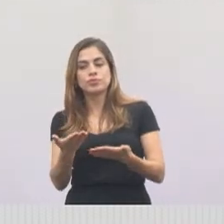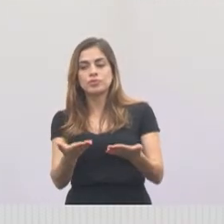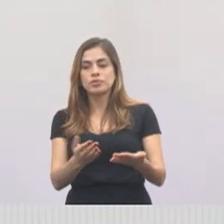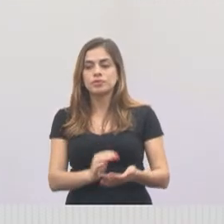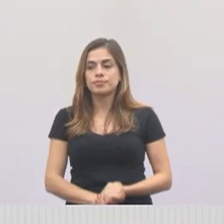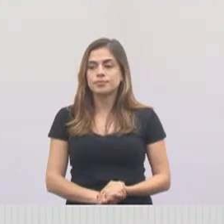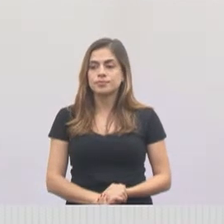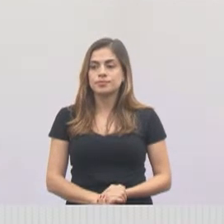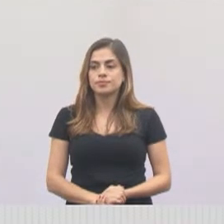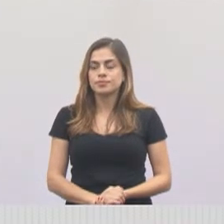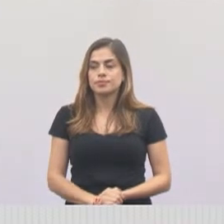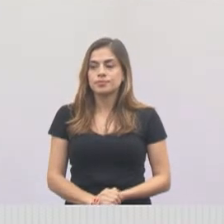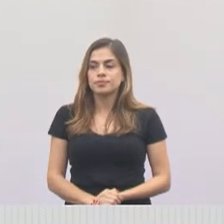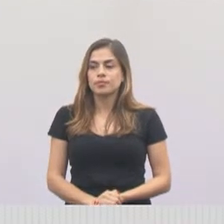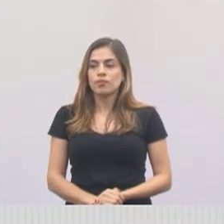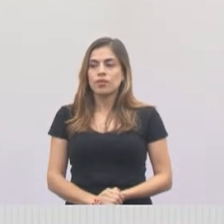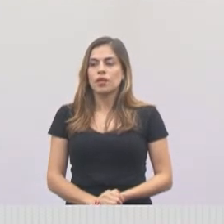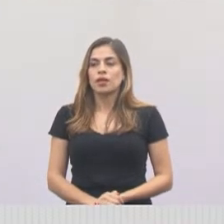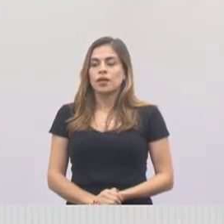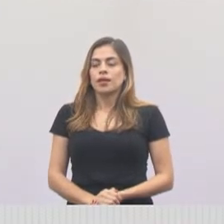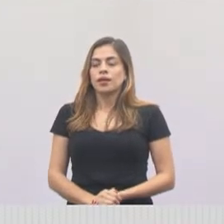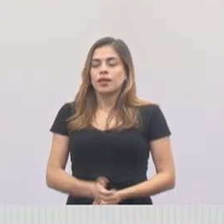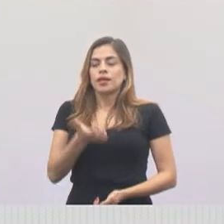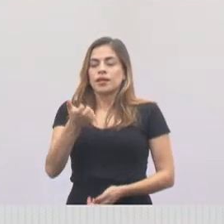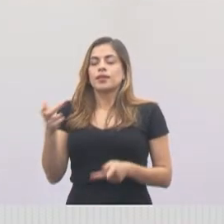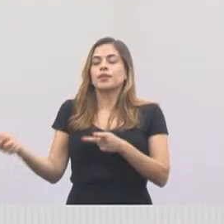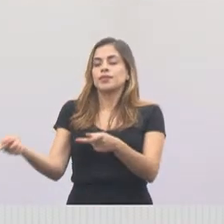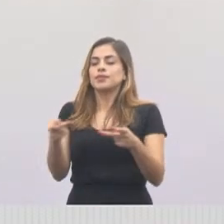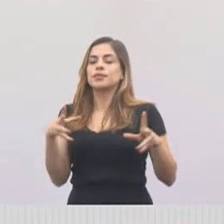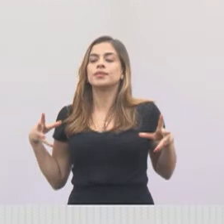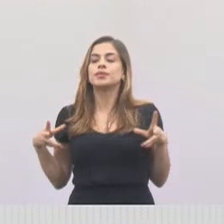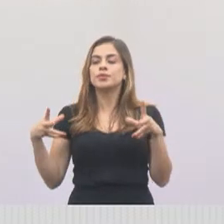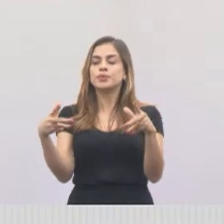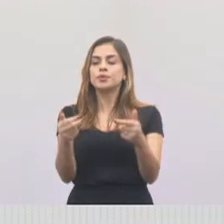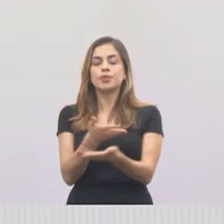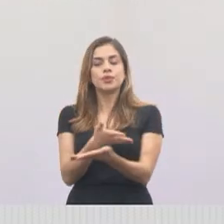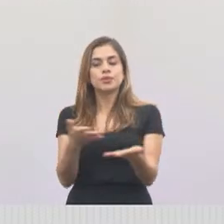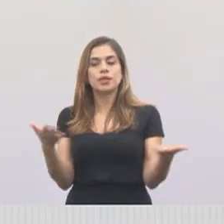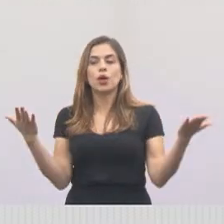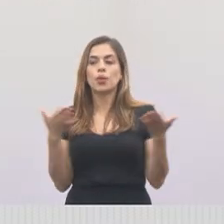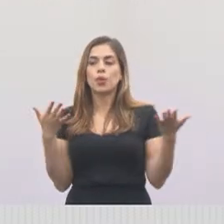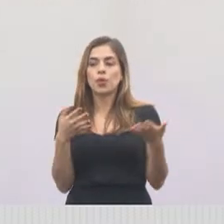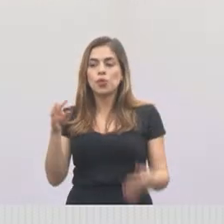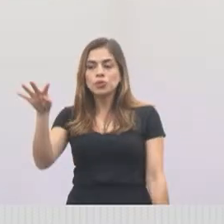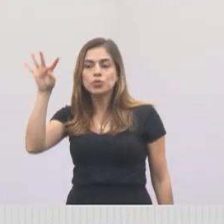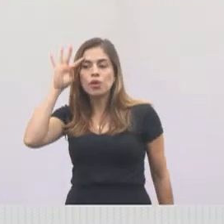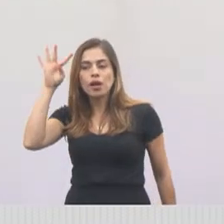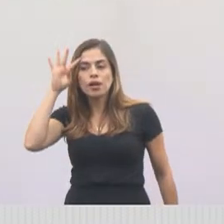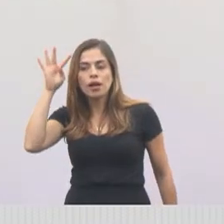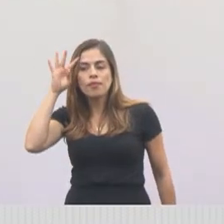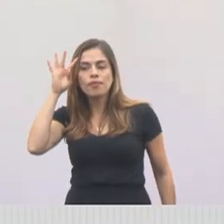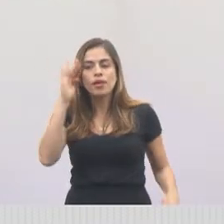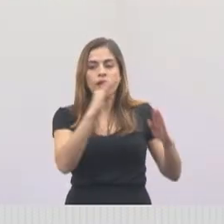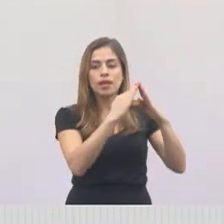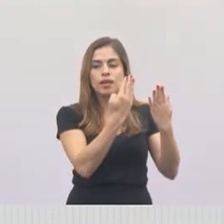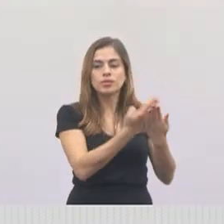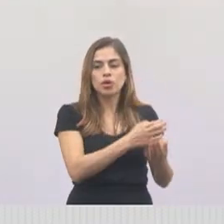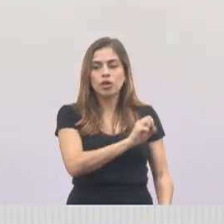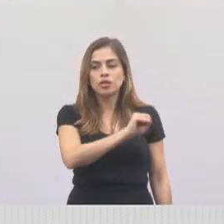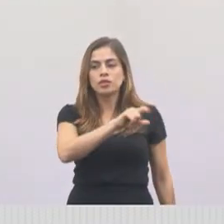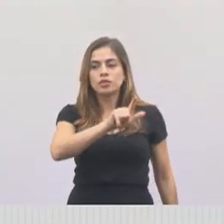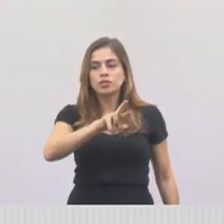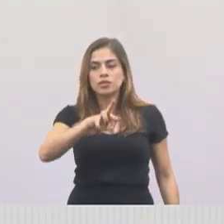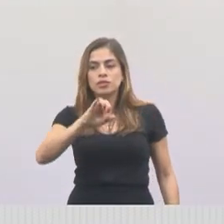ir para o próximo, por favor? Quero convidar a todos. Hoje, nessa quarta-feira, a ANMF Silvio